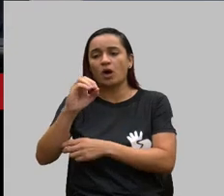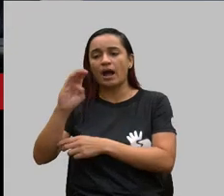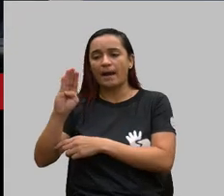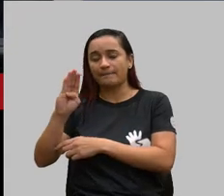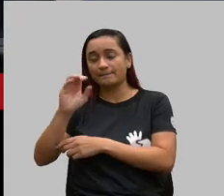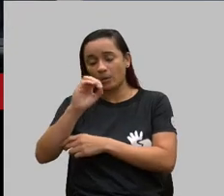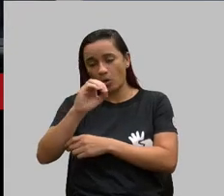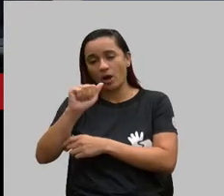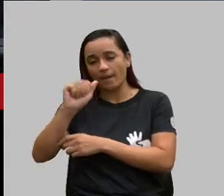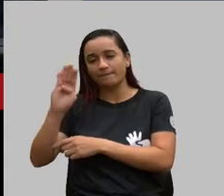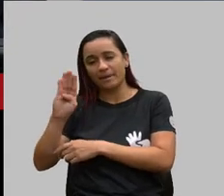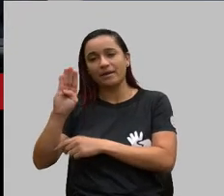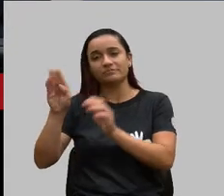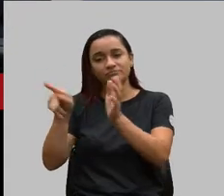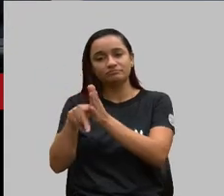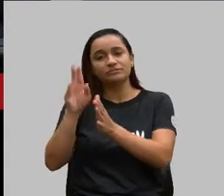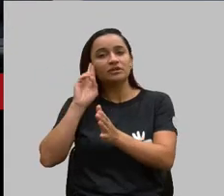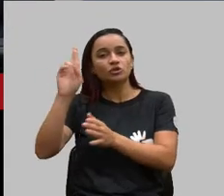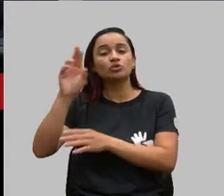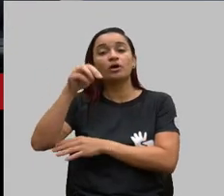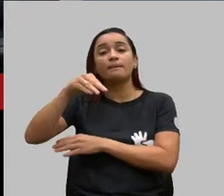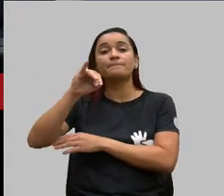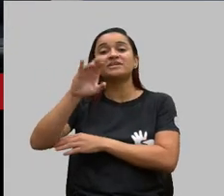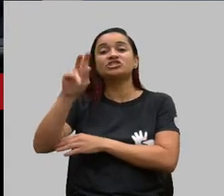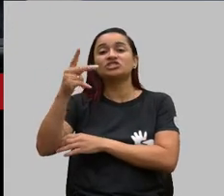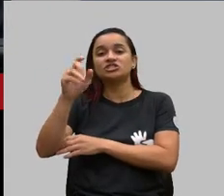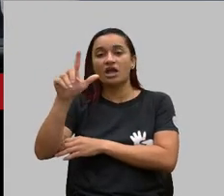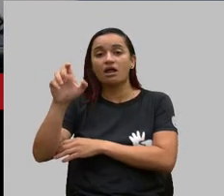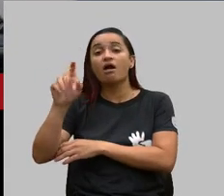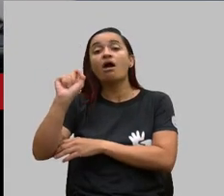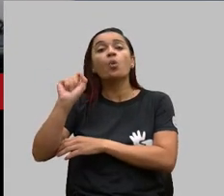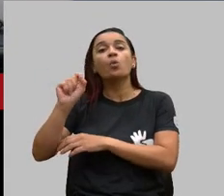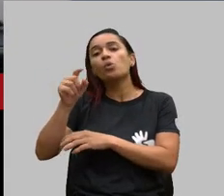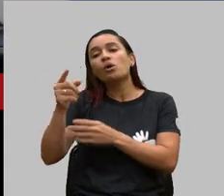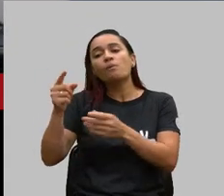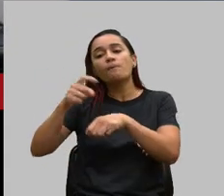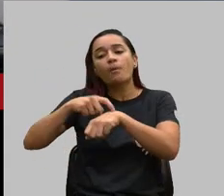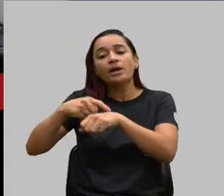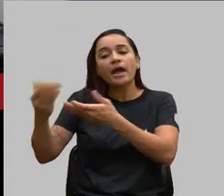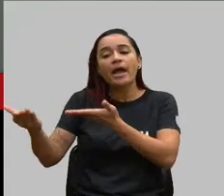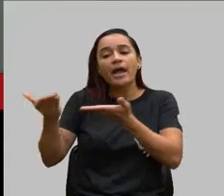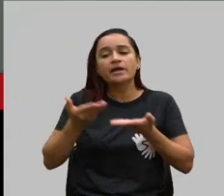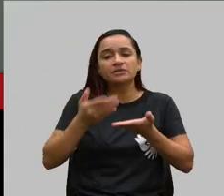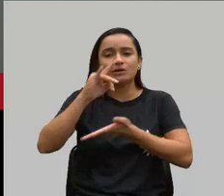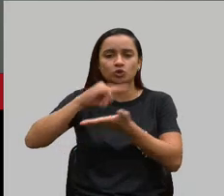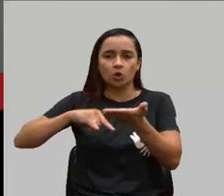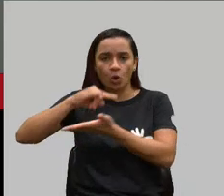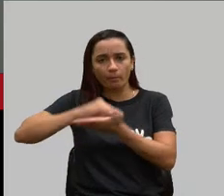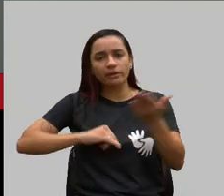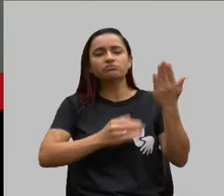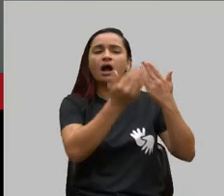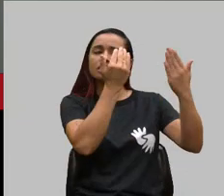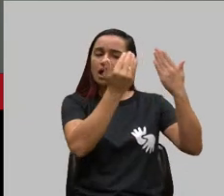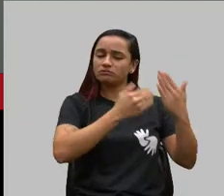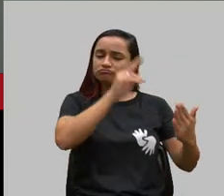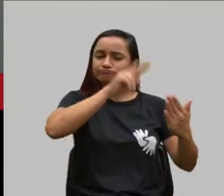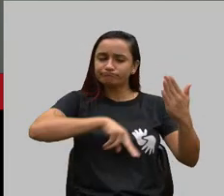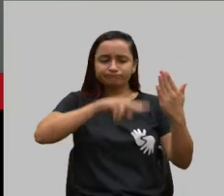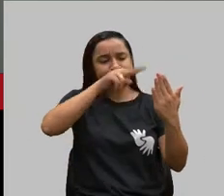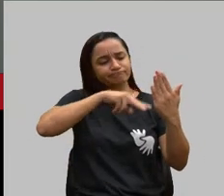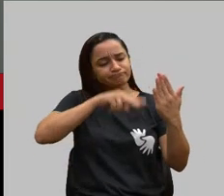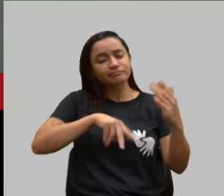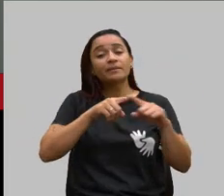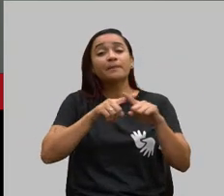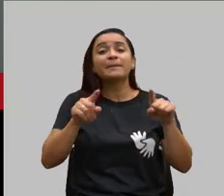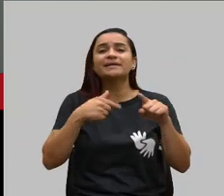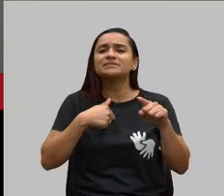fase dentro da rede de receber essa documentação para poder analisar. Mas eu queria colocar à disposição de todos